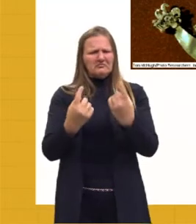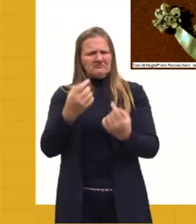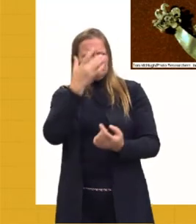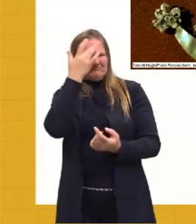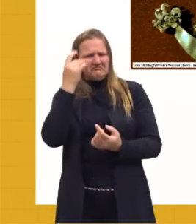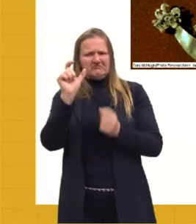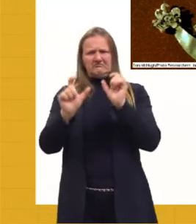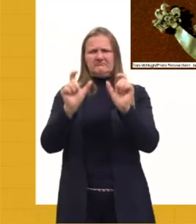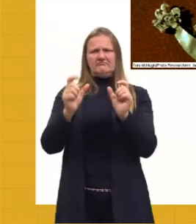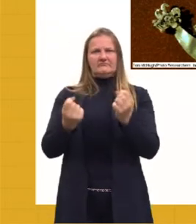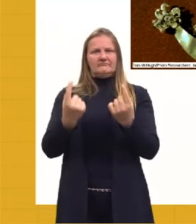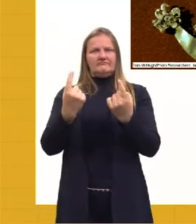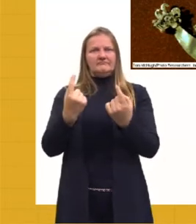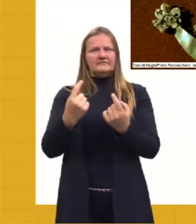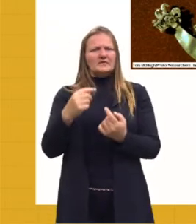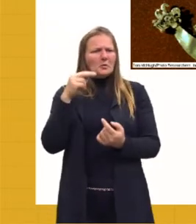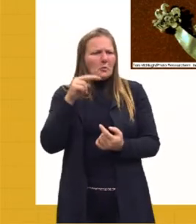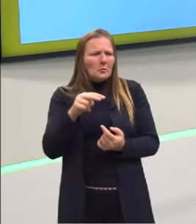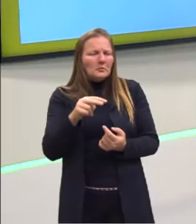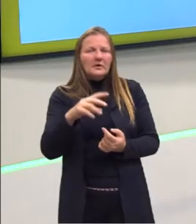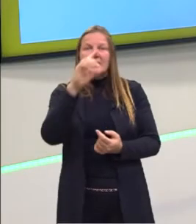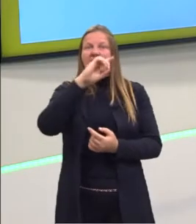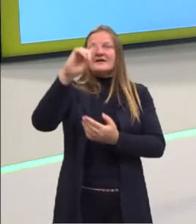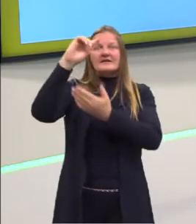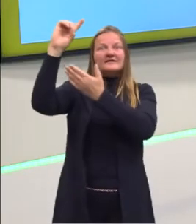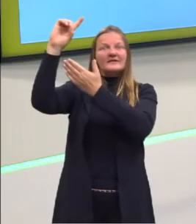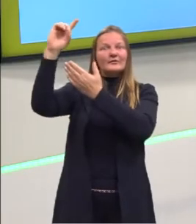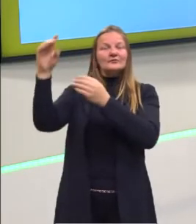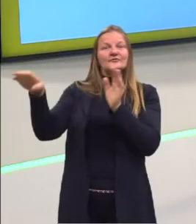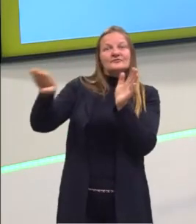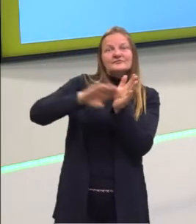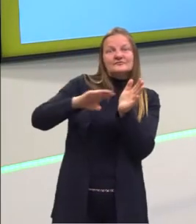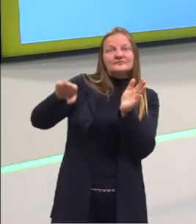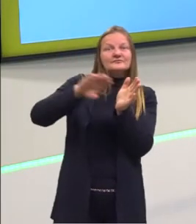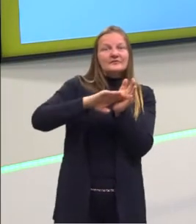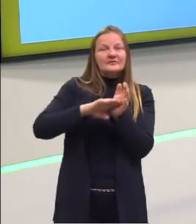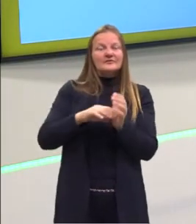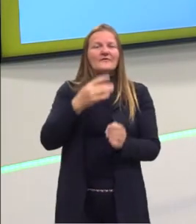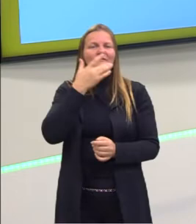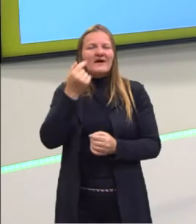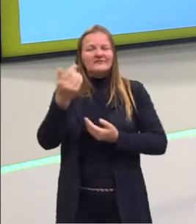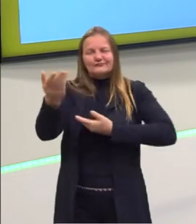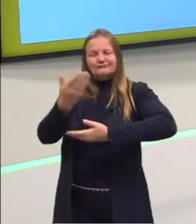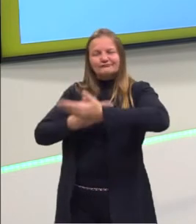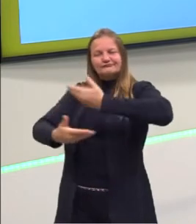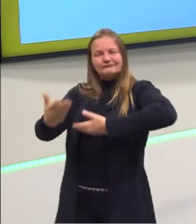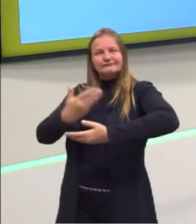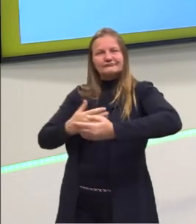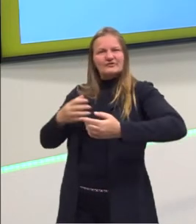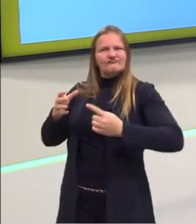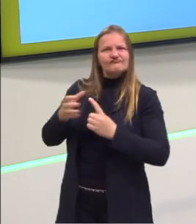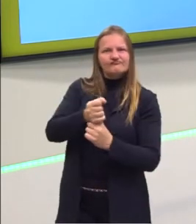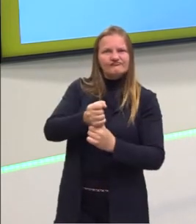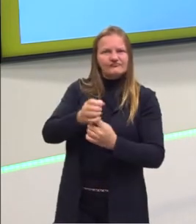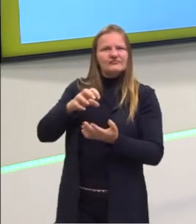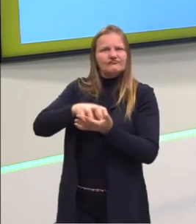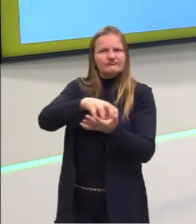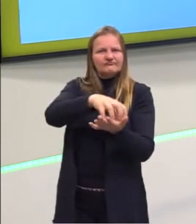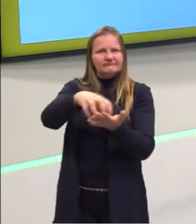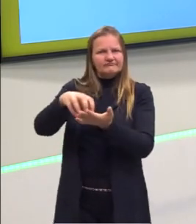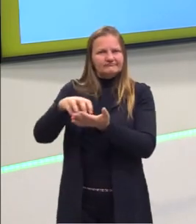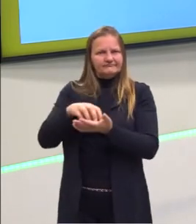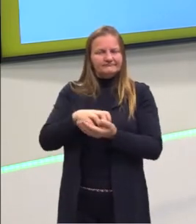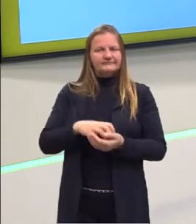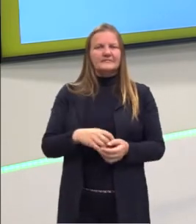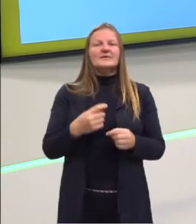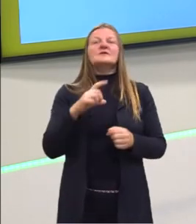dessas civilizações acreditaram que eram esses deuses chegando, o que facilitou o processo de colonização. Mas é importante destacar